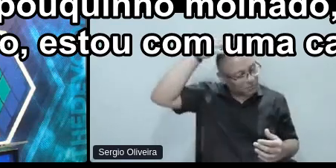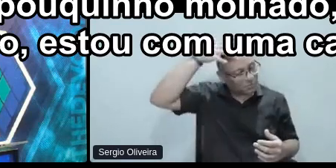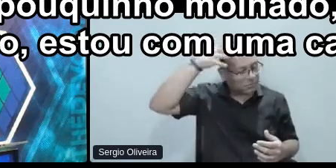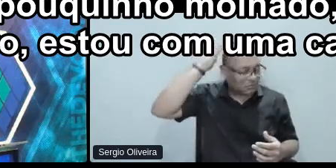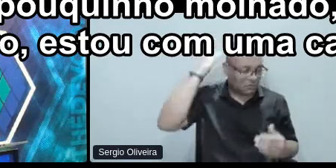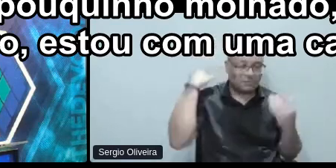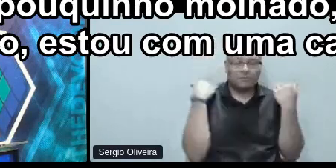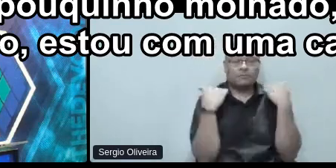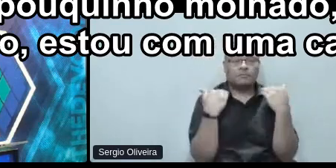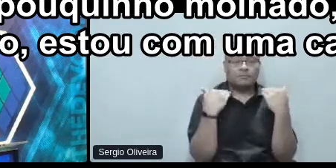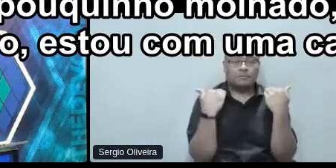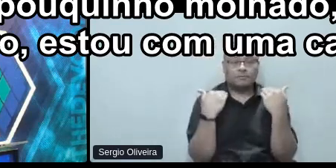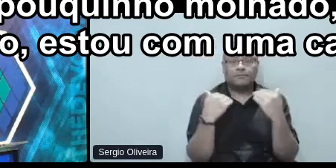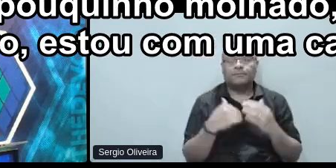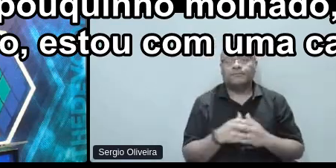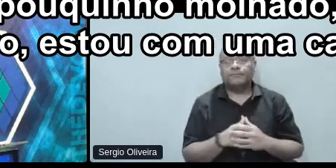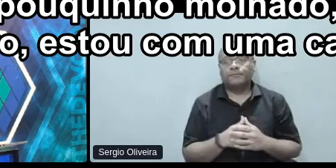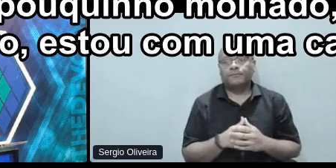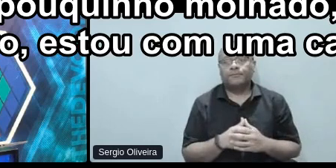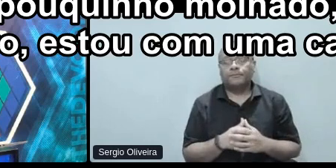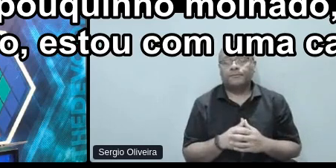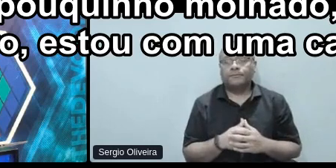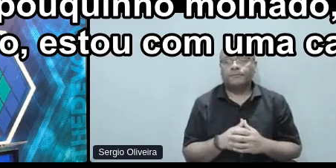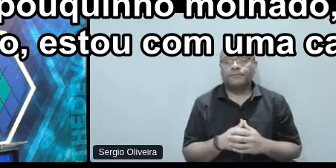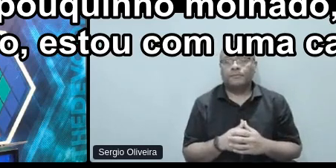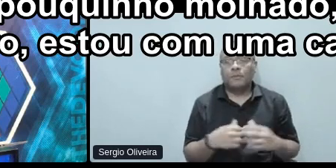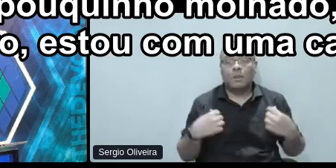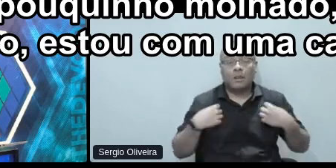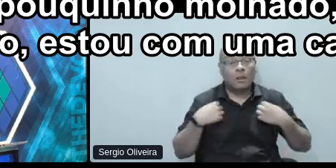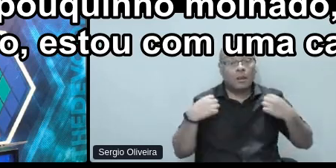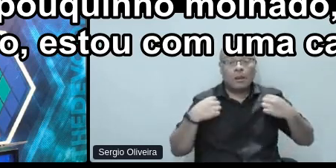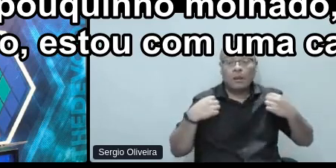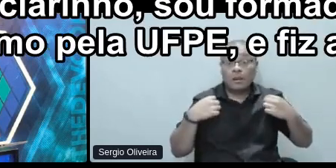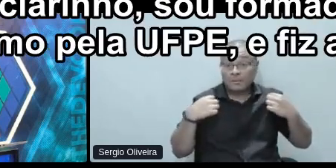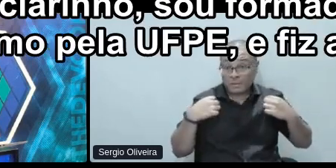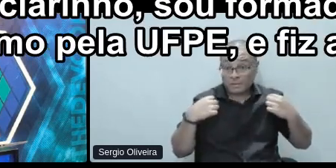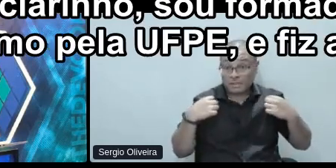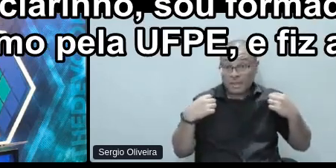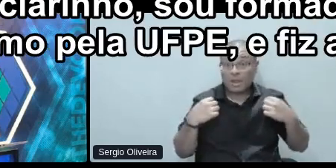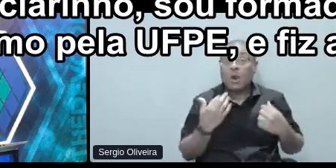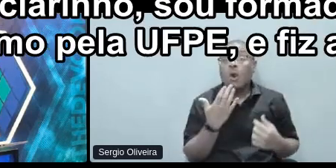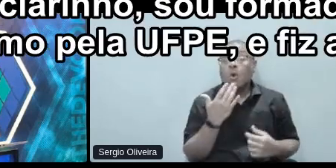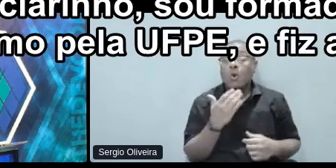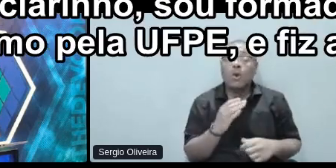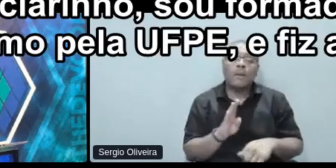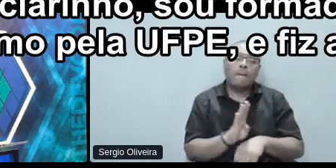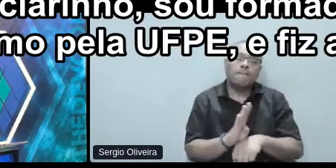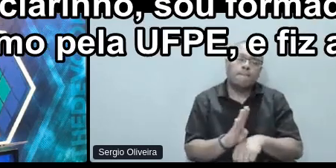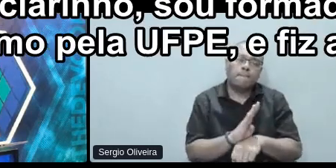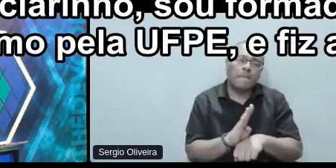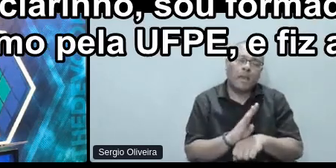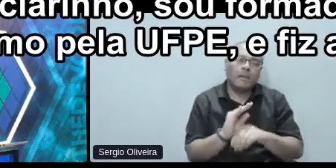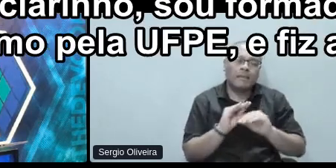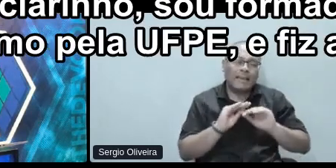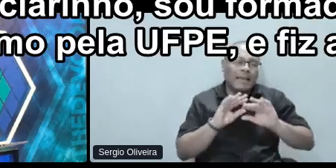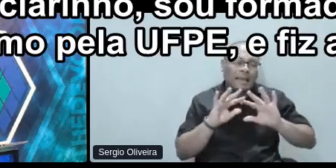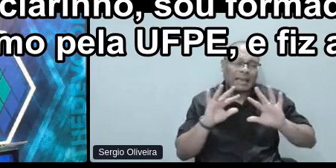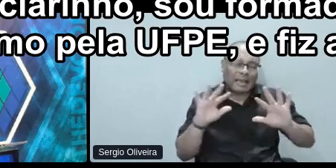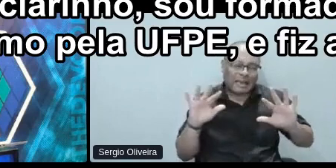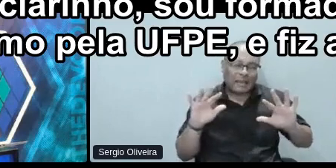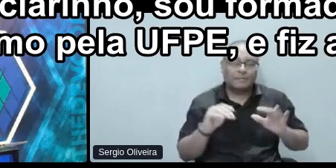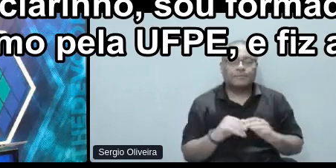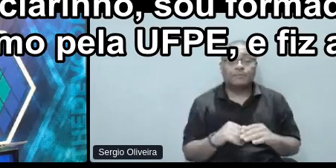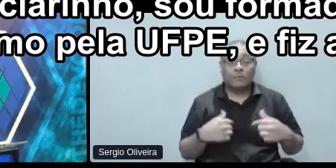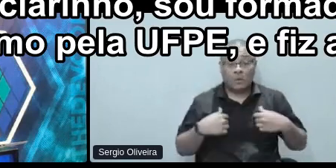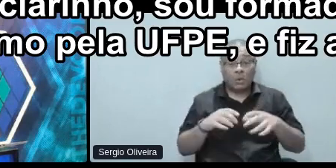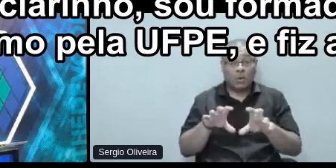altura do ombro, estou com uma camisa cor bege, um bege clarinho, sou